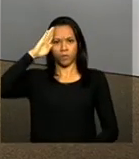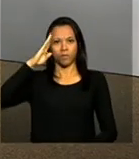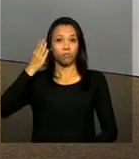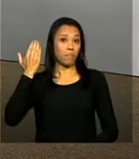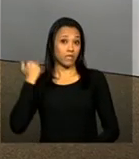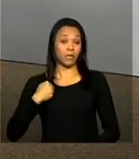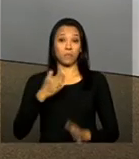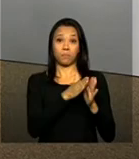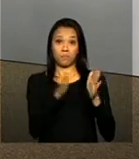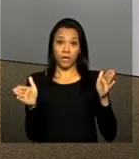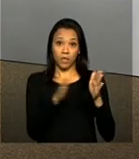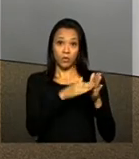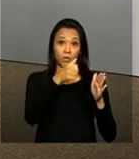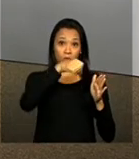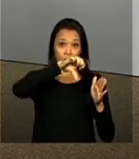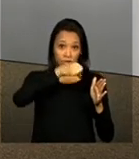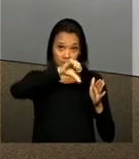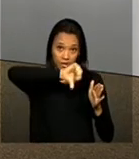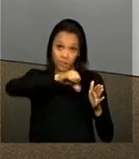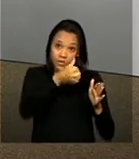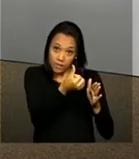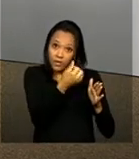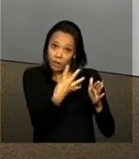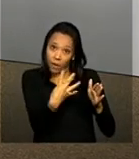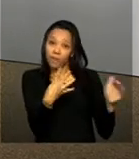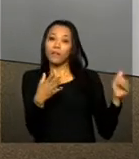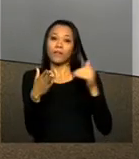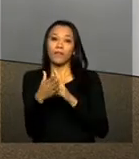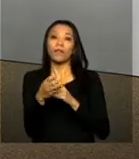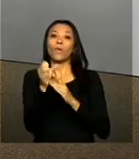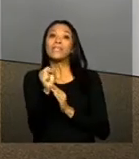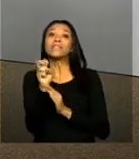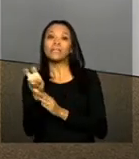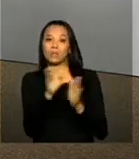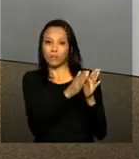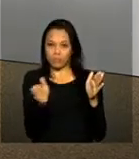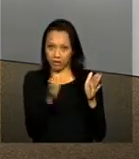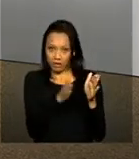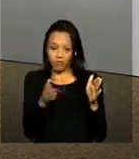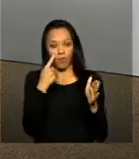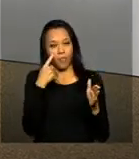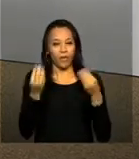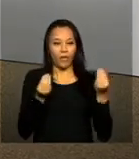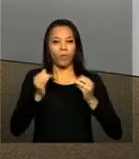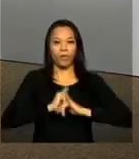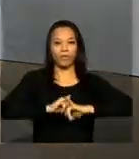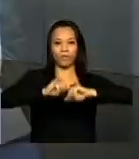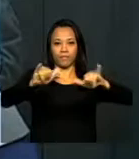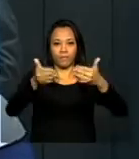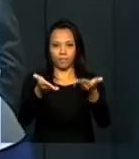entre 1964 e 1985. Vamos acompanhar o lançamento.